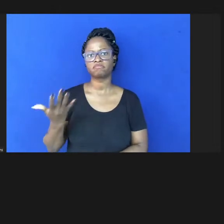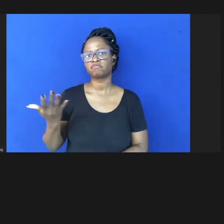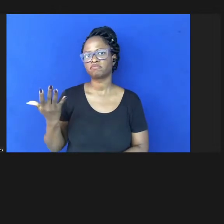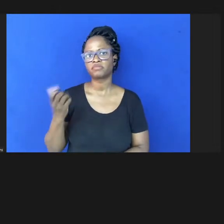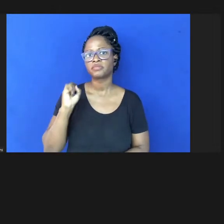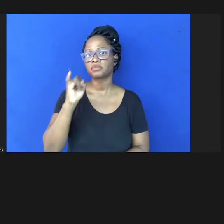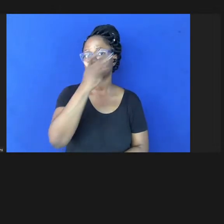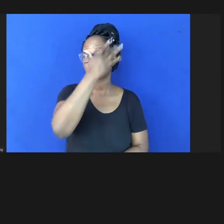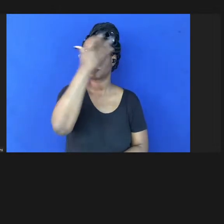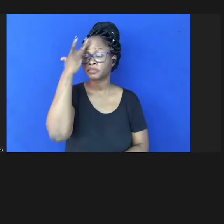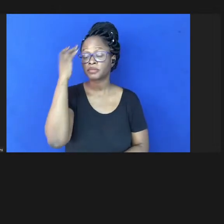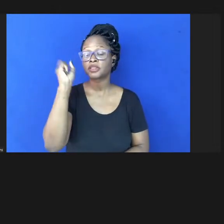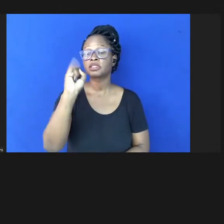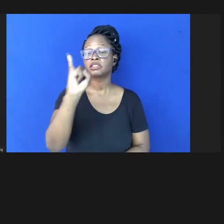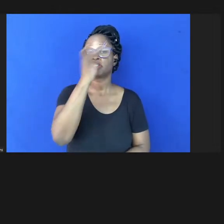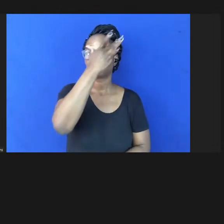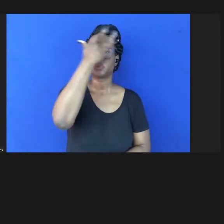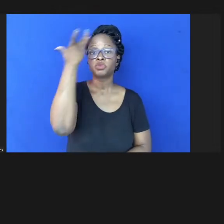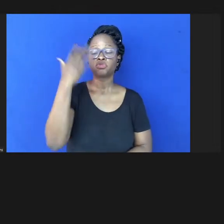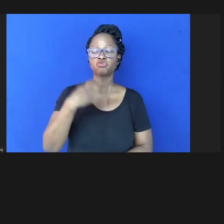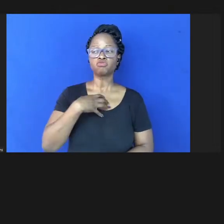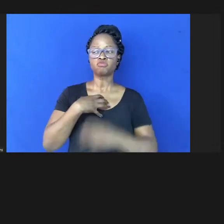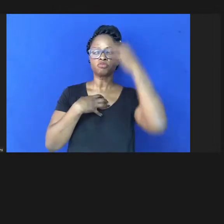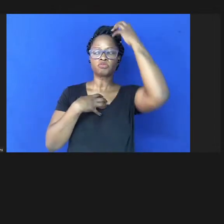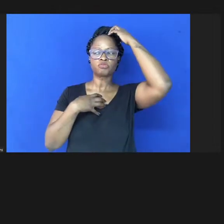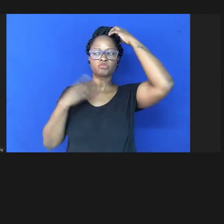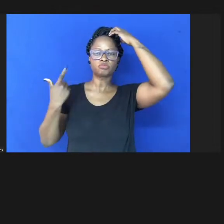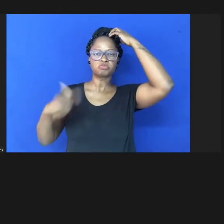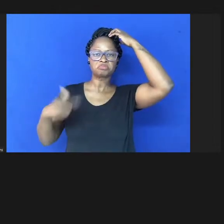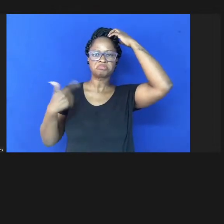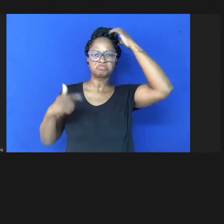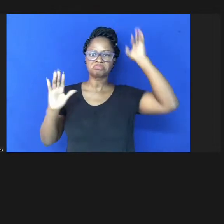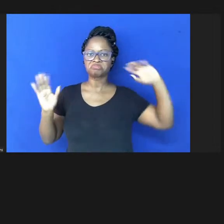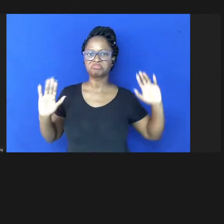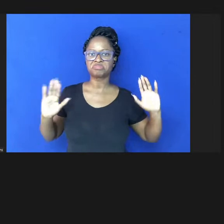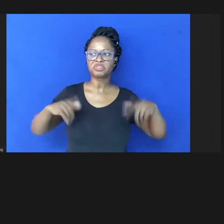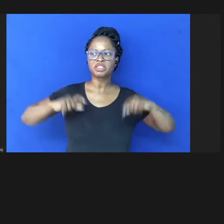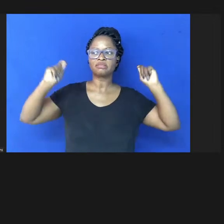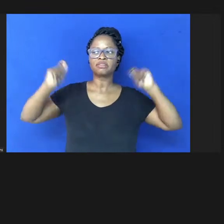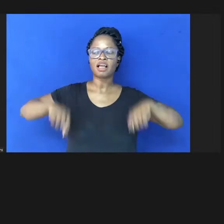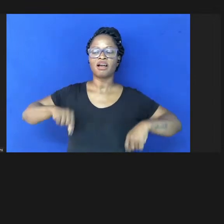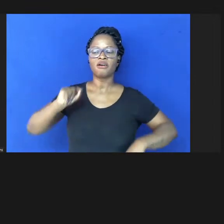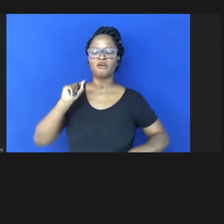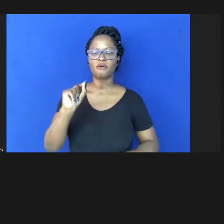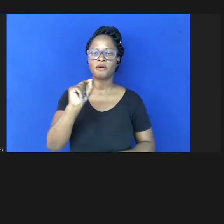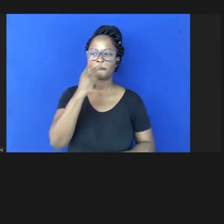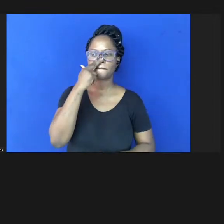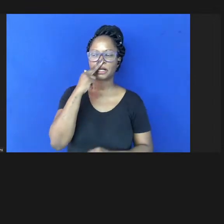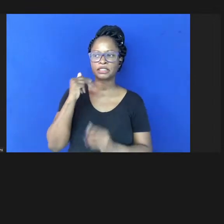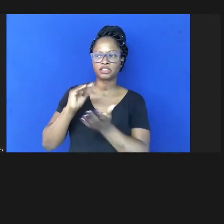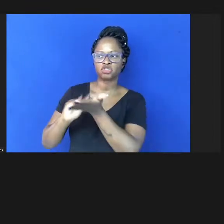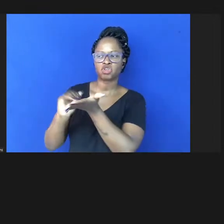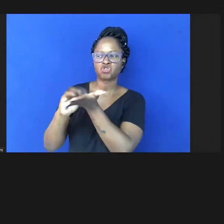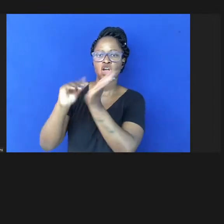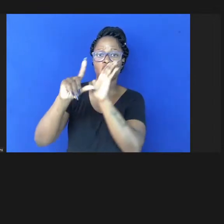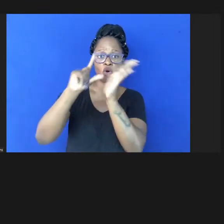se as pessoas não se sentirem culpadas isso possibilitará a remoção dos artigos de certas publicações onde eles